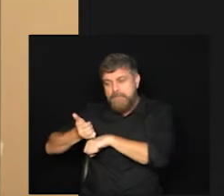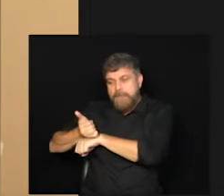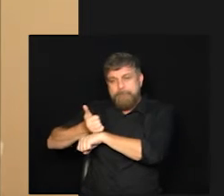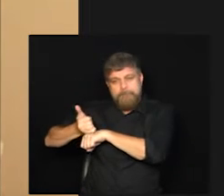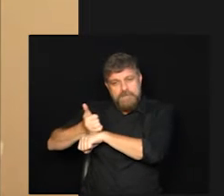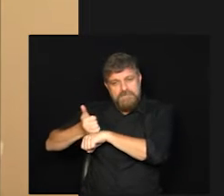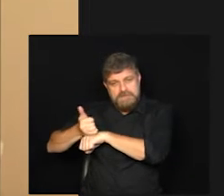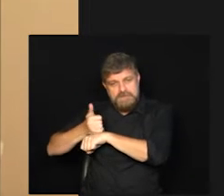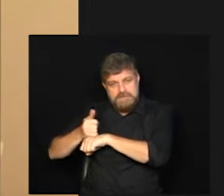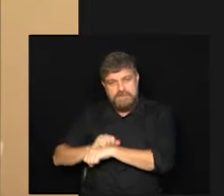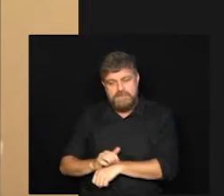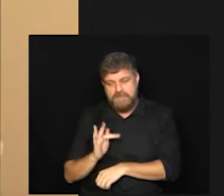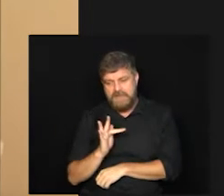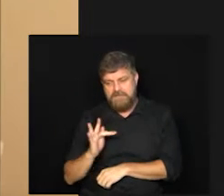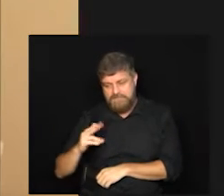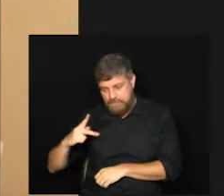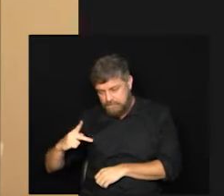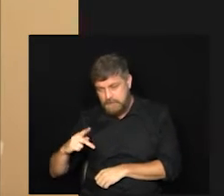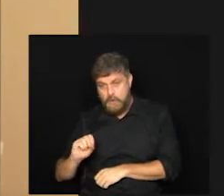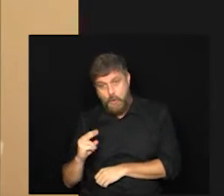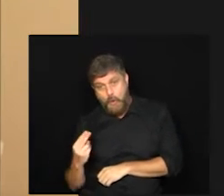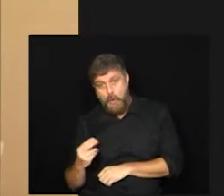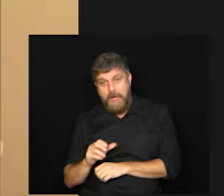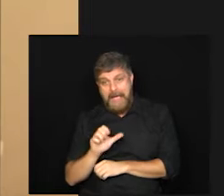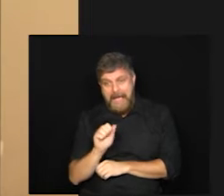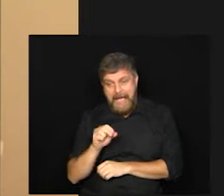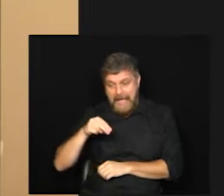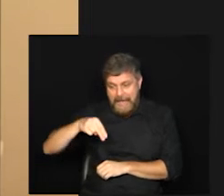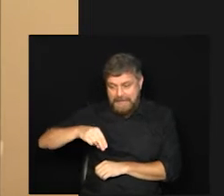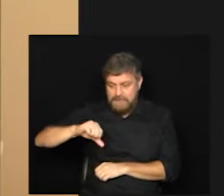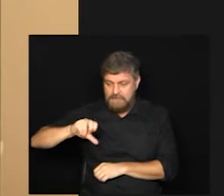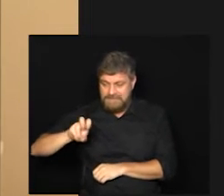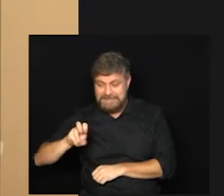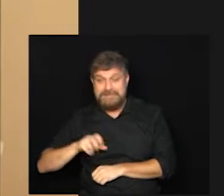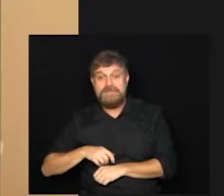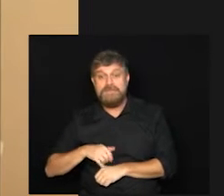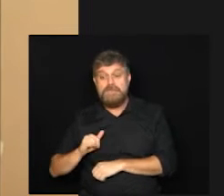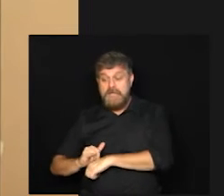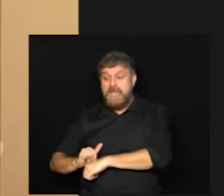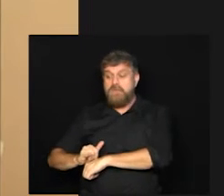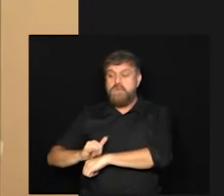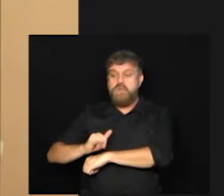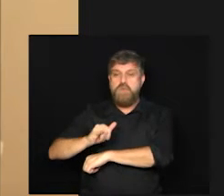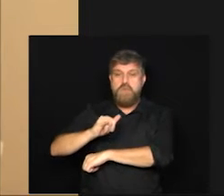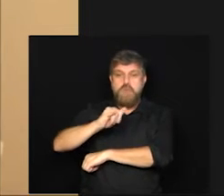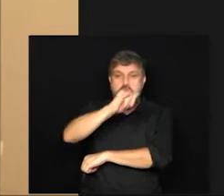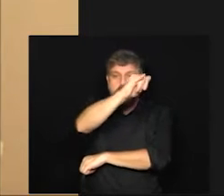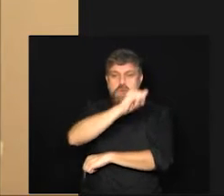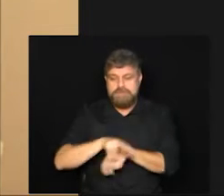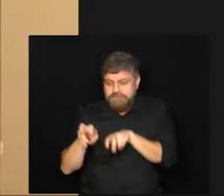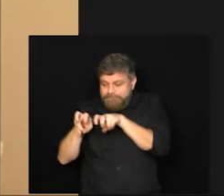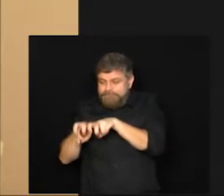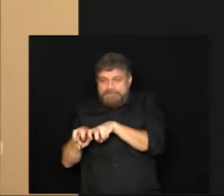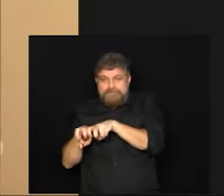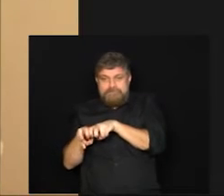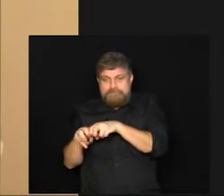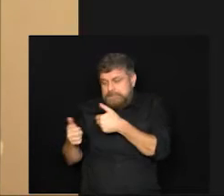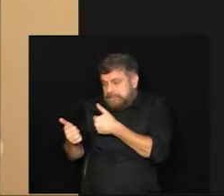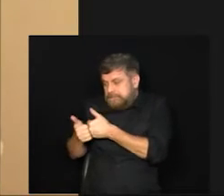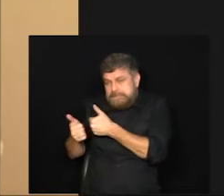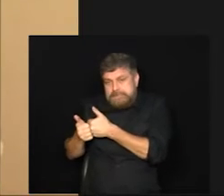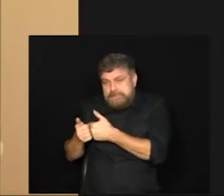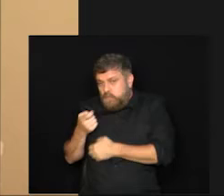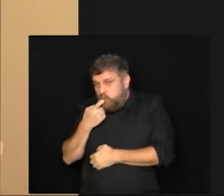tipo a FFP ou a N95 em aviões também que são ambientes fechados onde